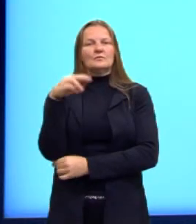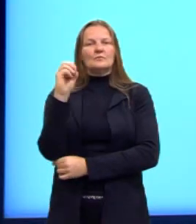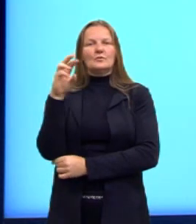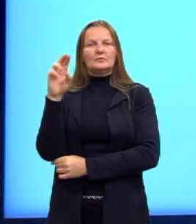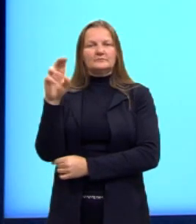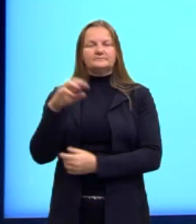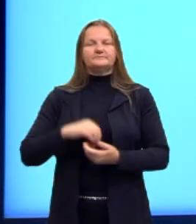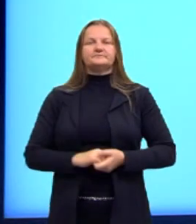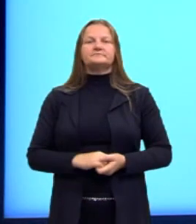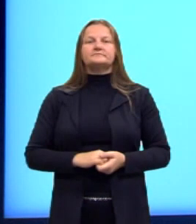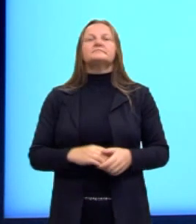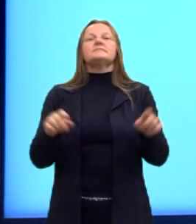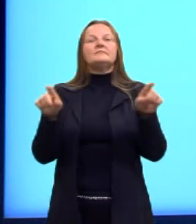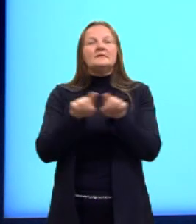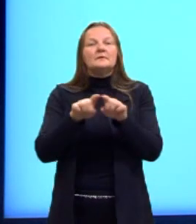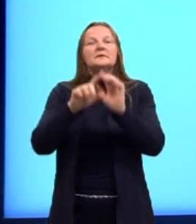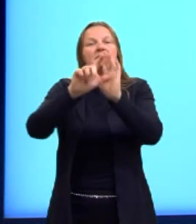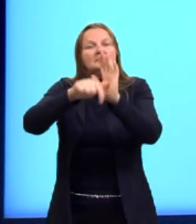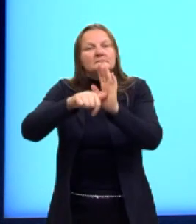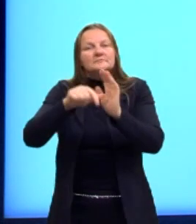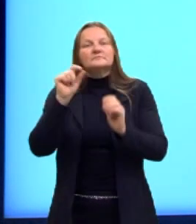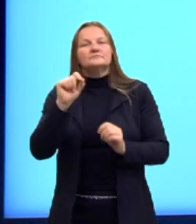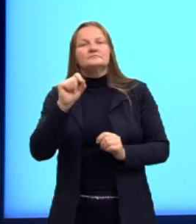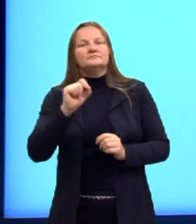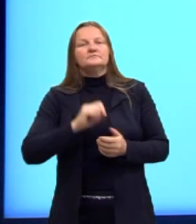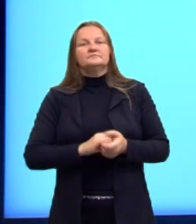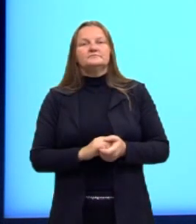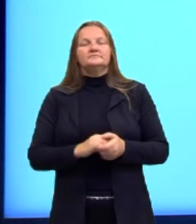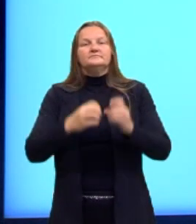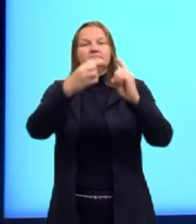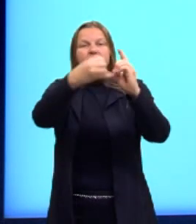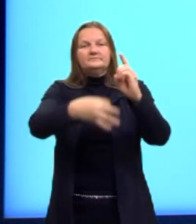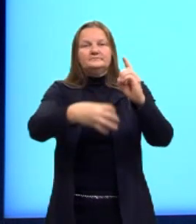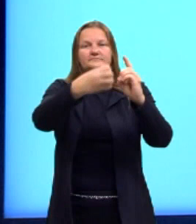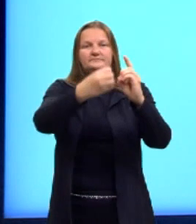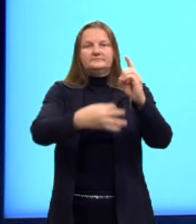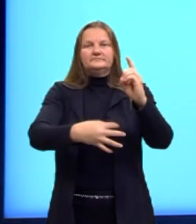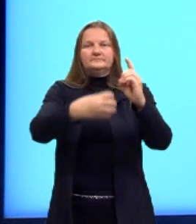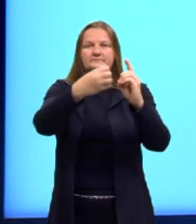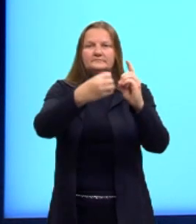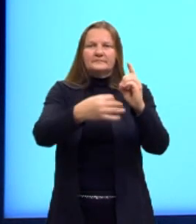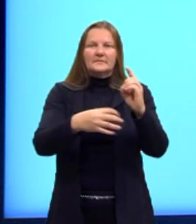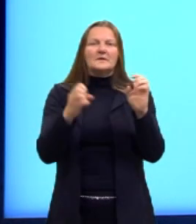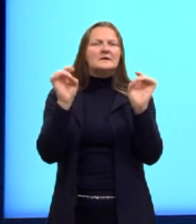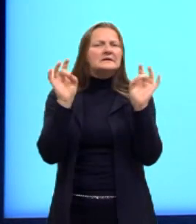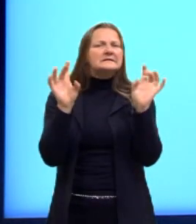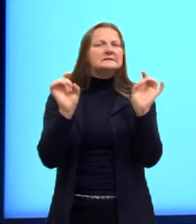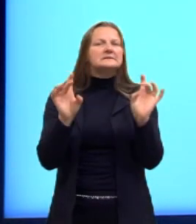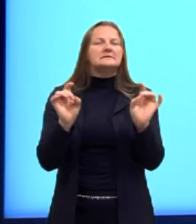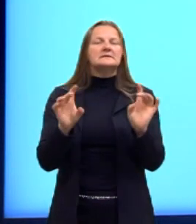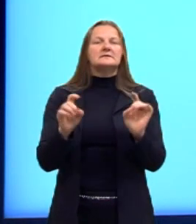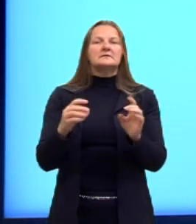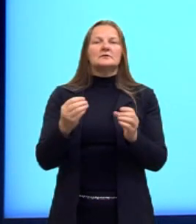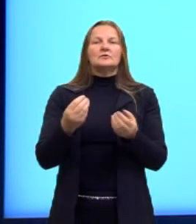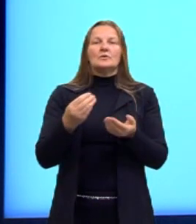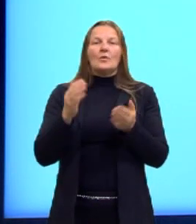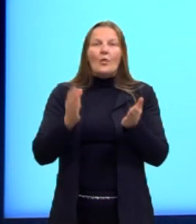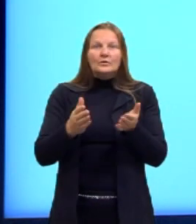E depois a gente chega, então, a uma definição mais própria do que a gente vai tratar como humor aqui.